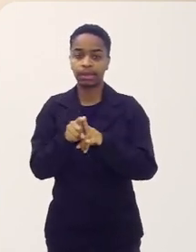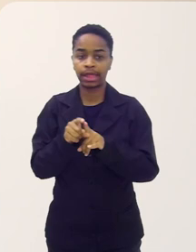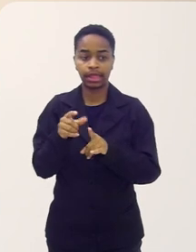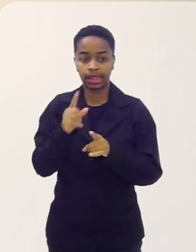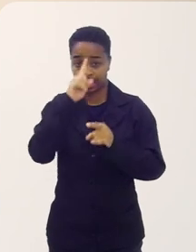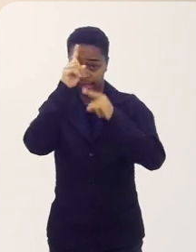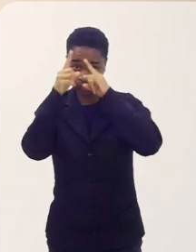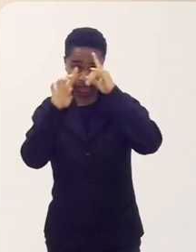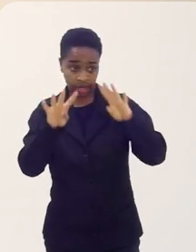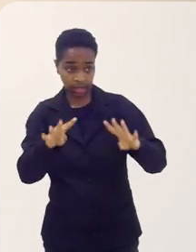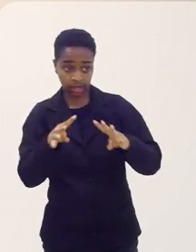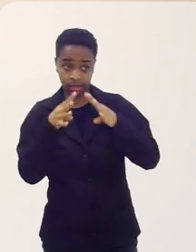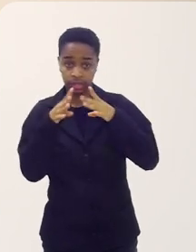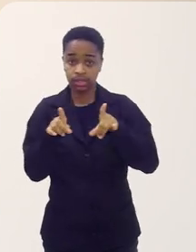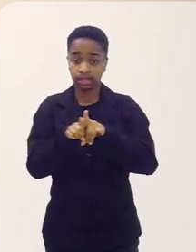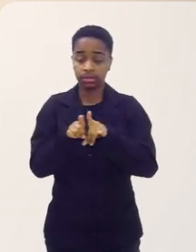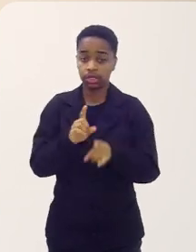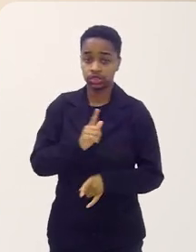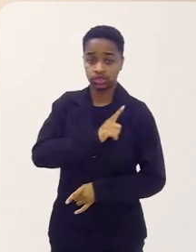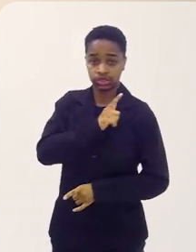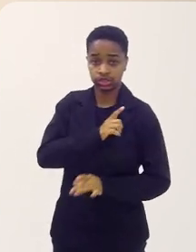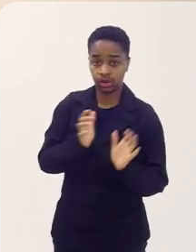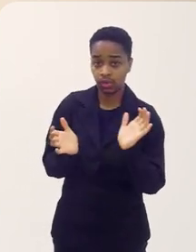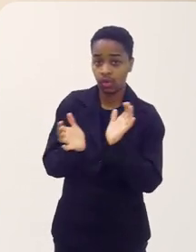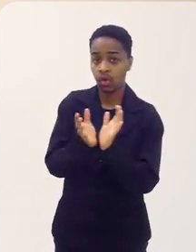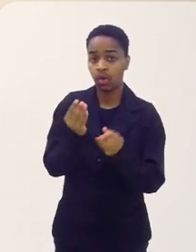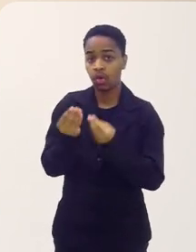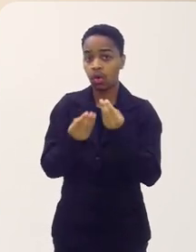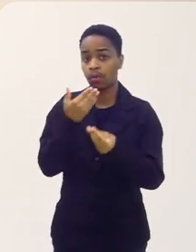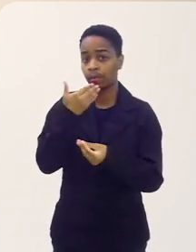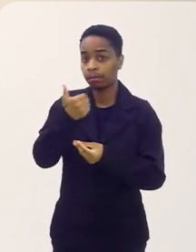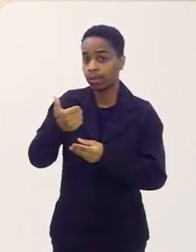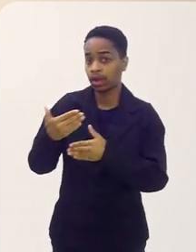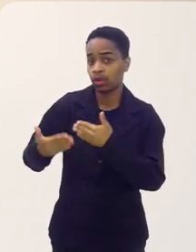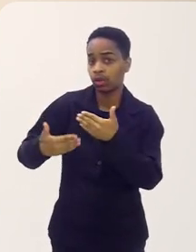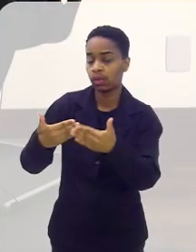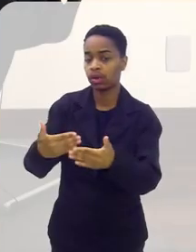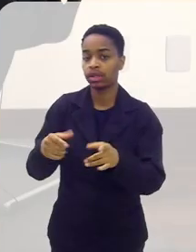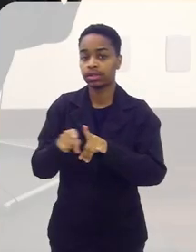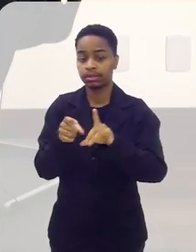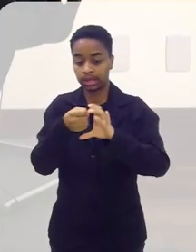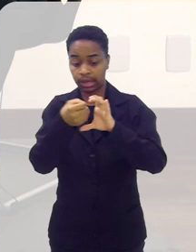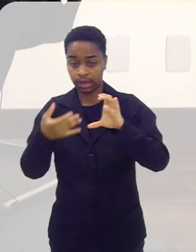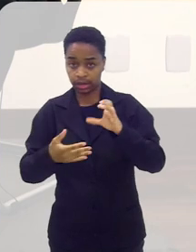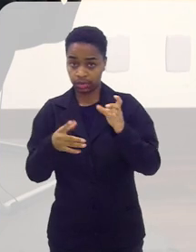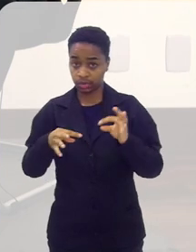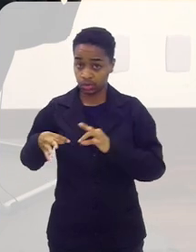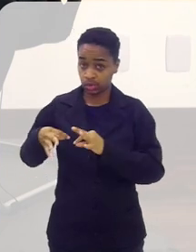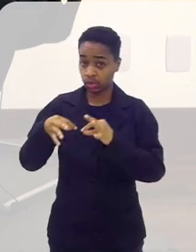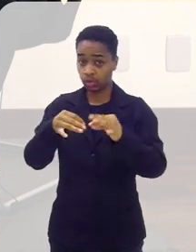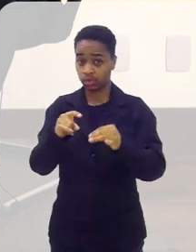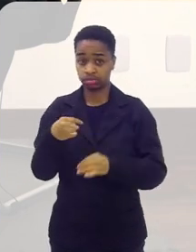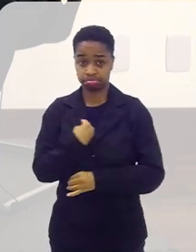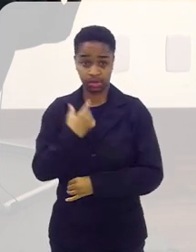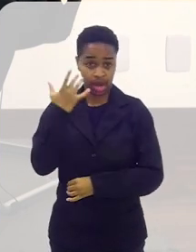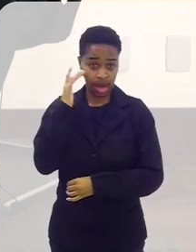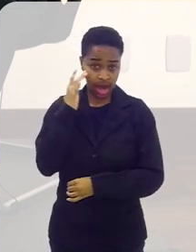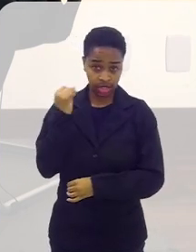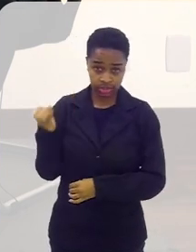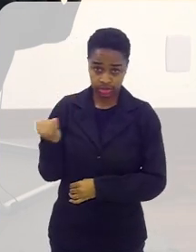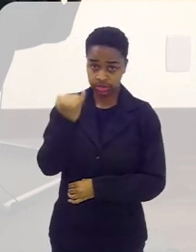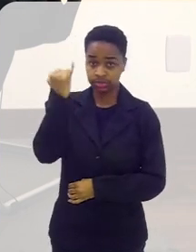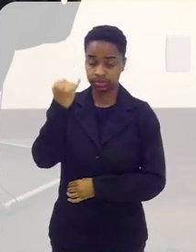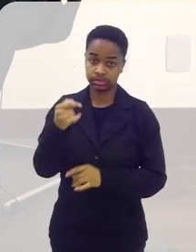ideias sejam ouvidas, questões de gestão de equipe, como é que pode melhorar isso, todos os aspectos que julgamos